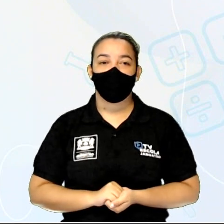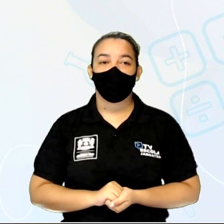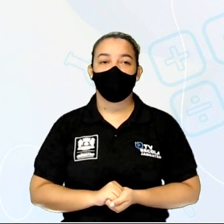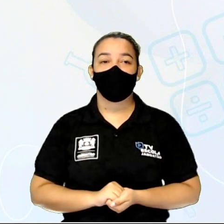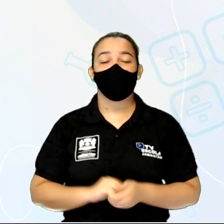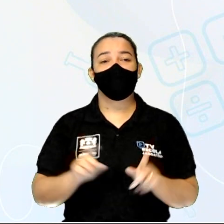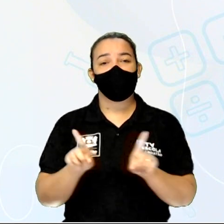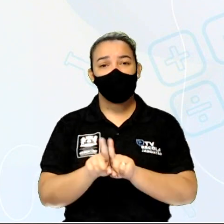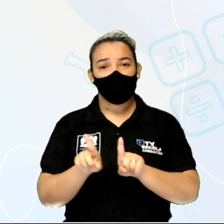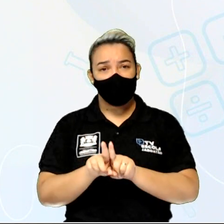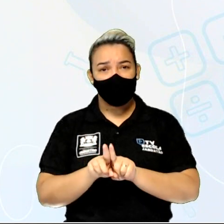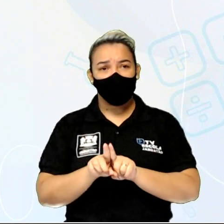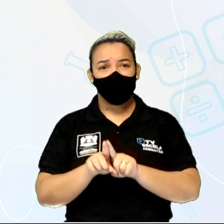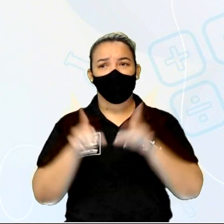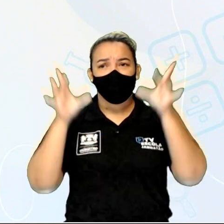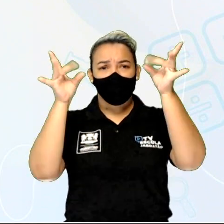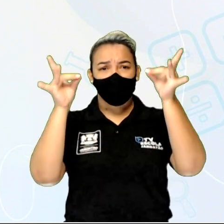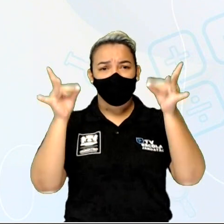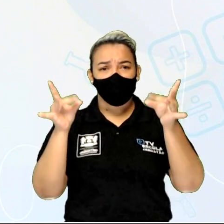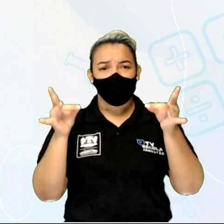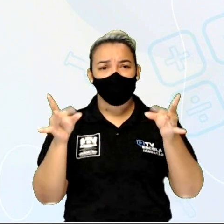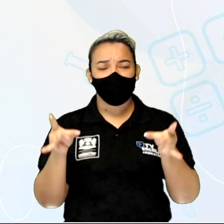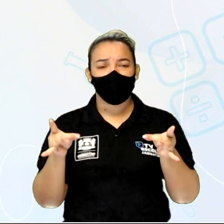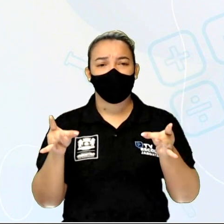Além dos Alpes, destacam-se...